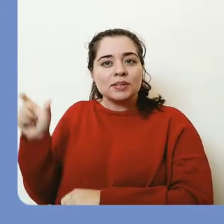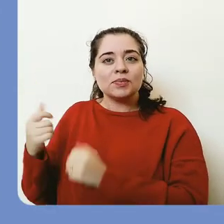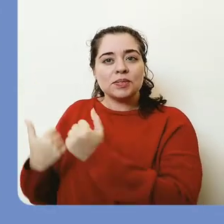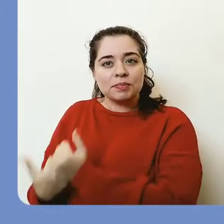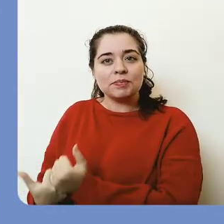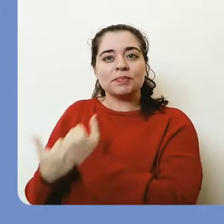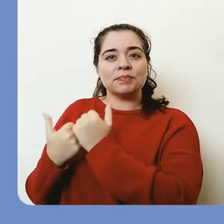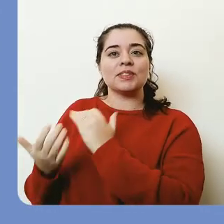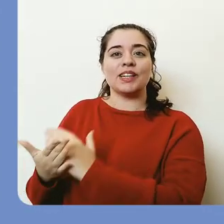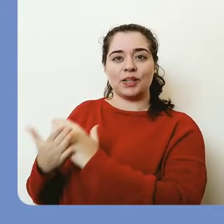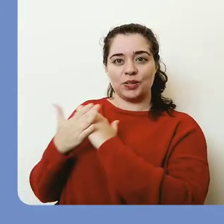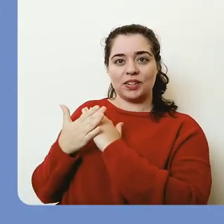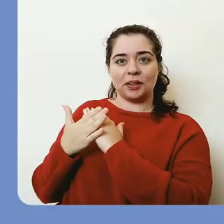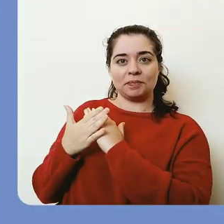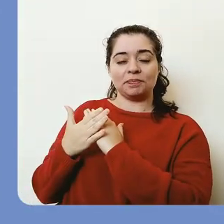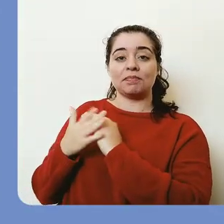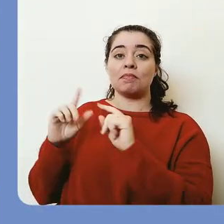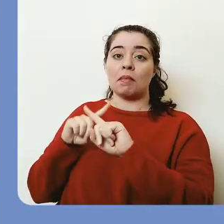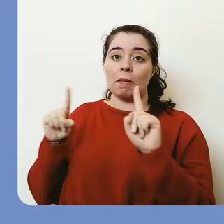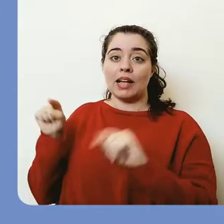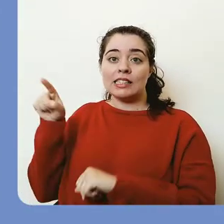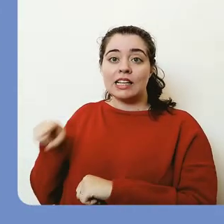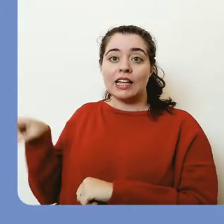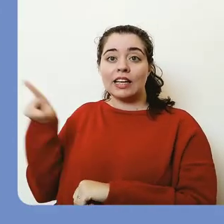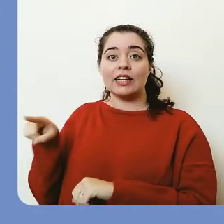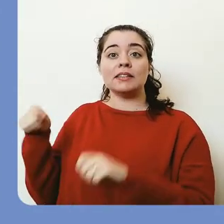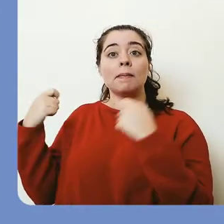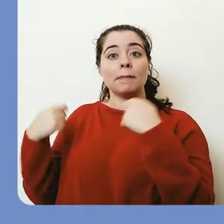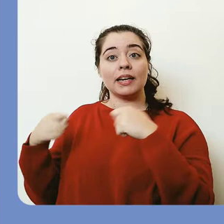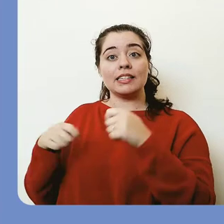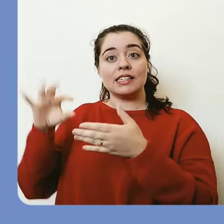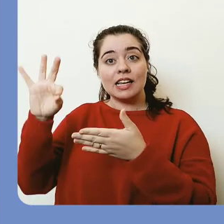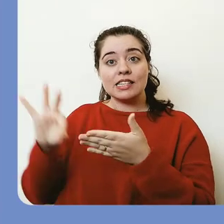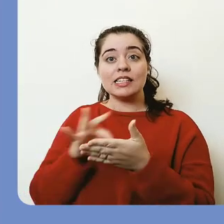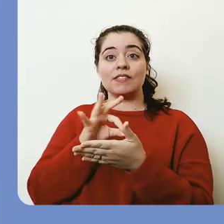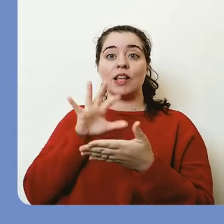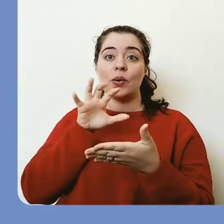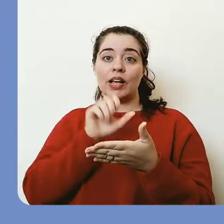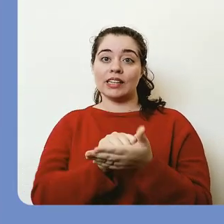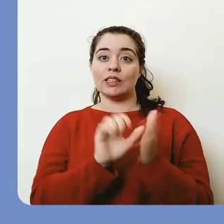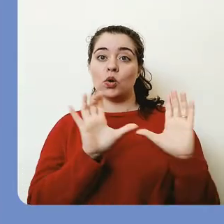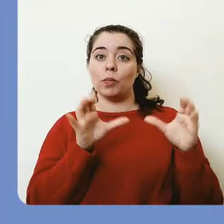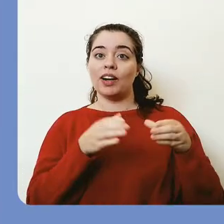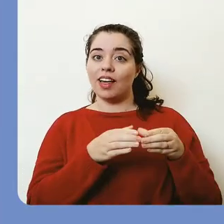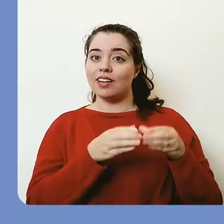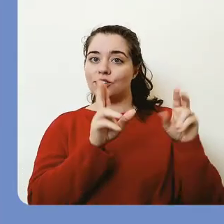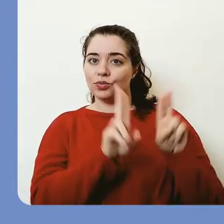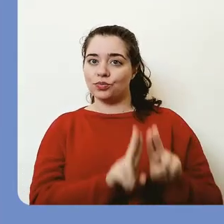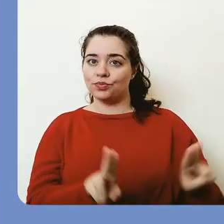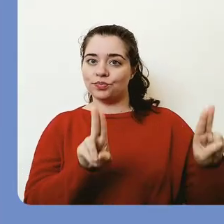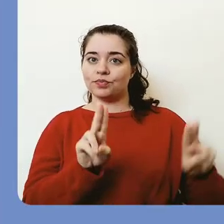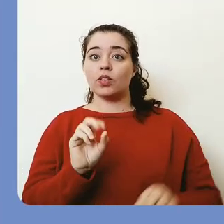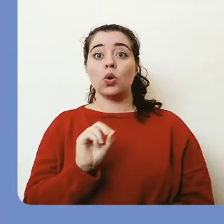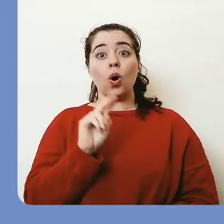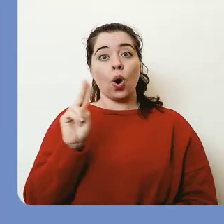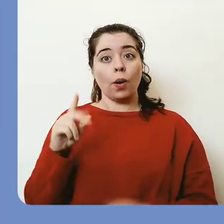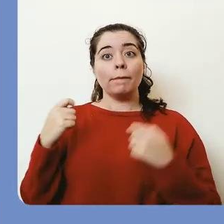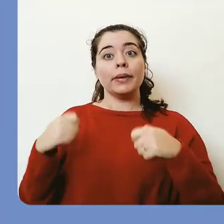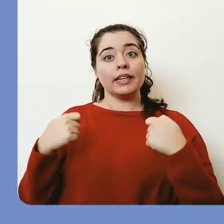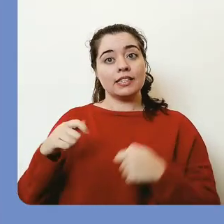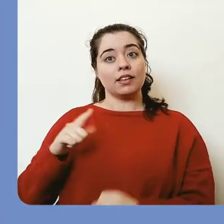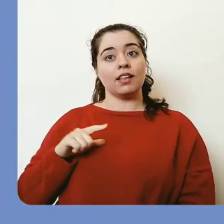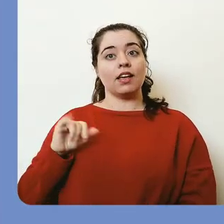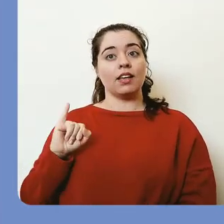na gestão de uma atividade de inscrição. Esses assistentes precisam estar inscritos no Cadastro Comunidade da UPSC ou